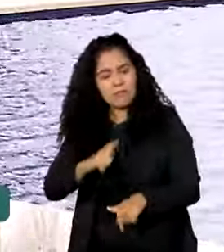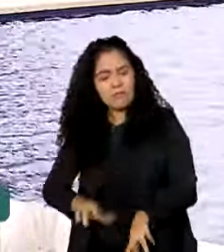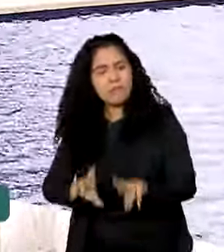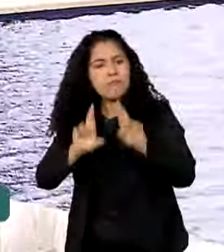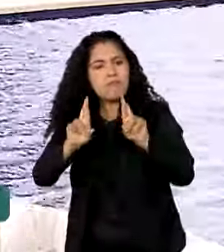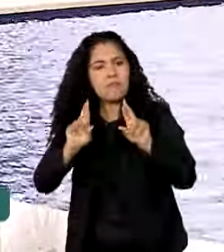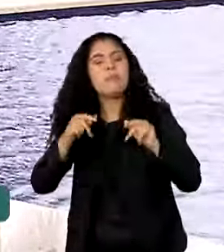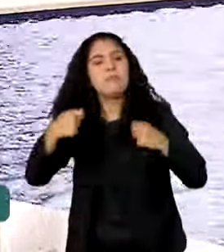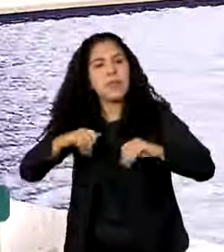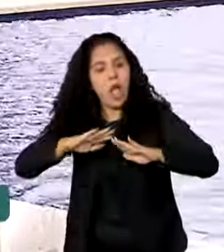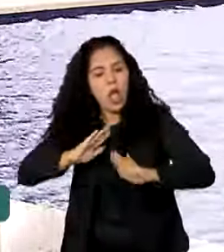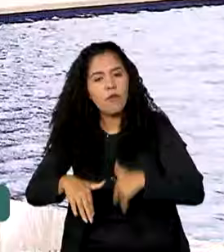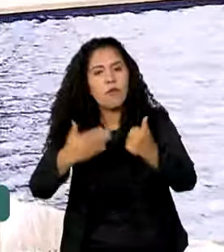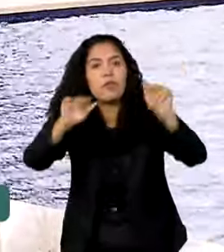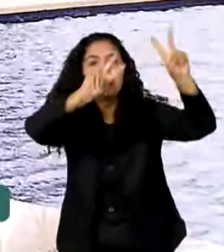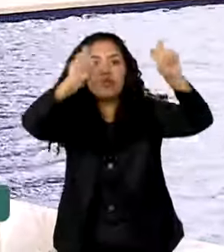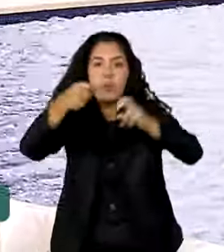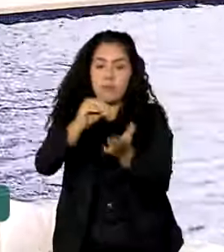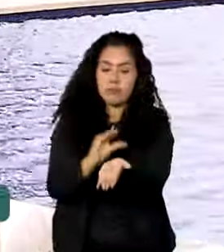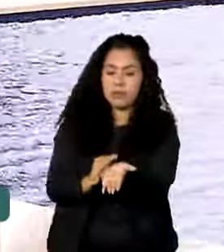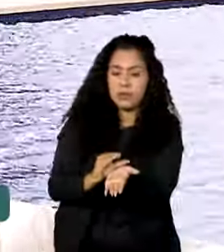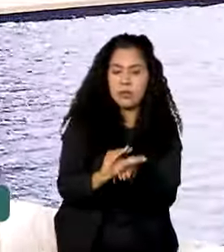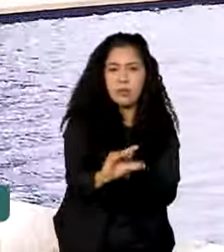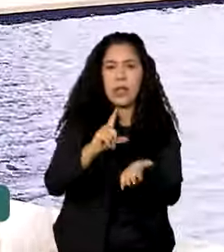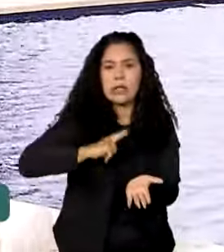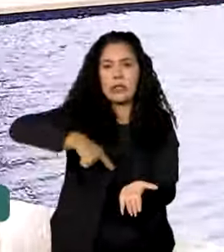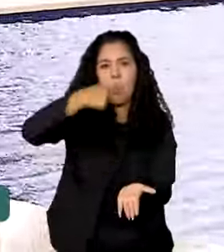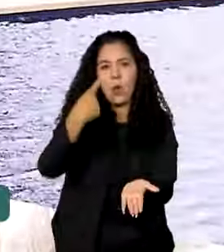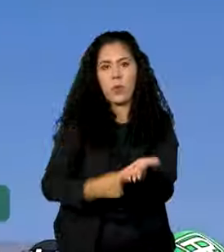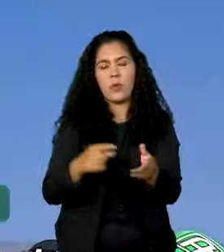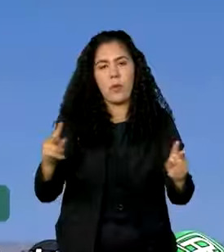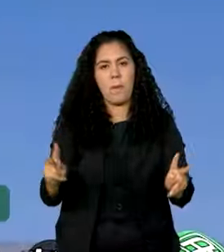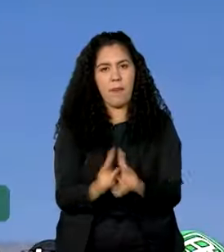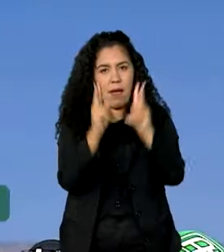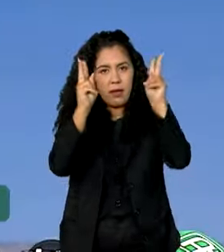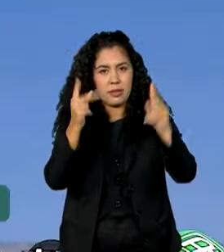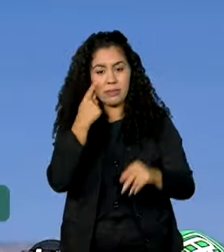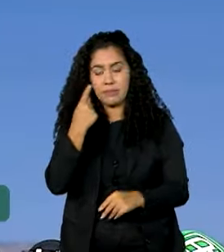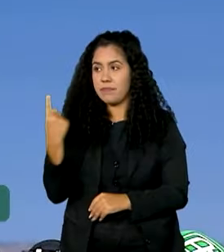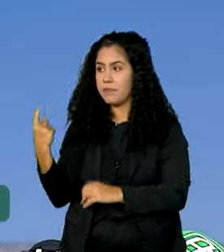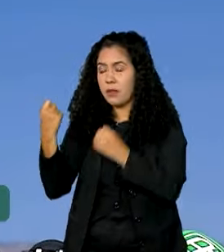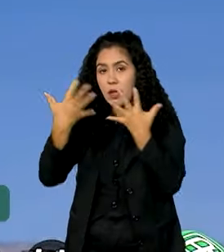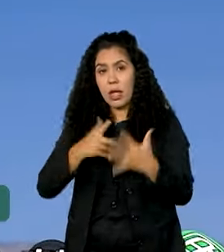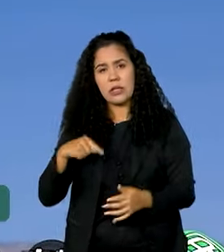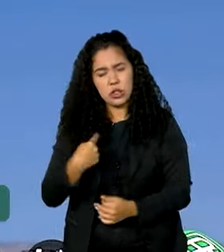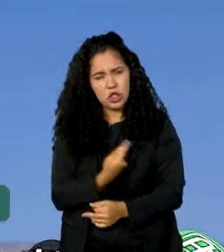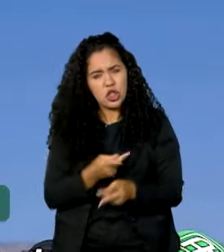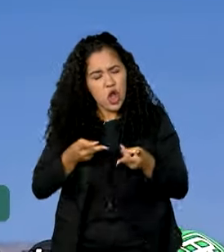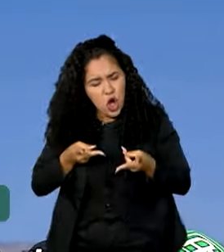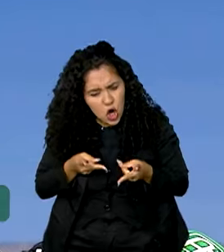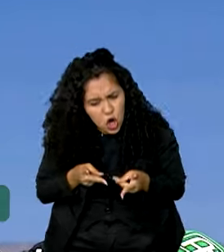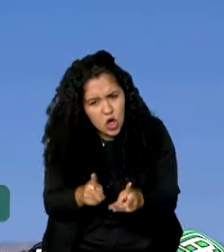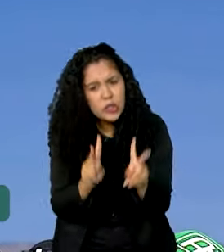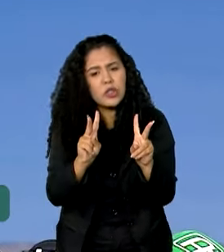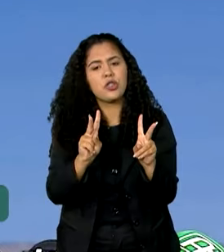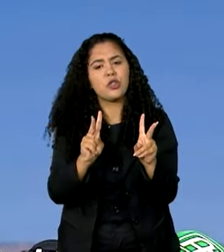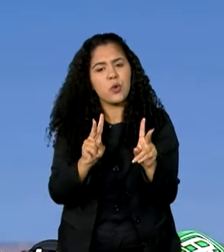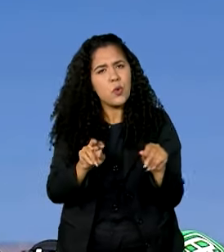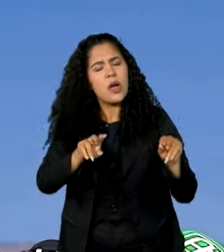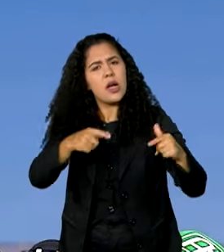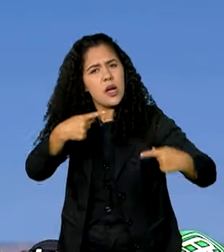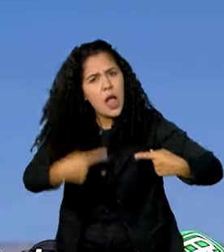nas questões de financiamento previstas no Acordo de Paris. A gente continuar insistindo nos